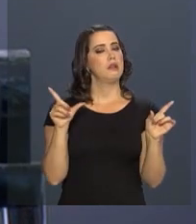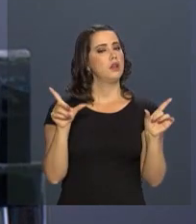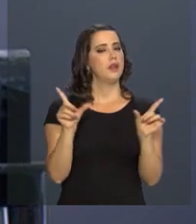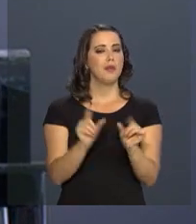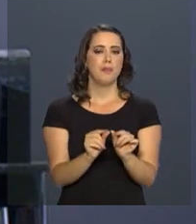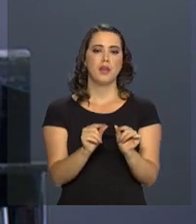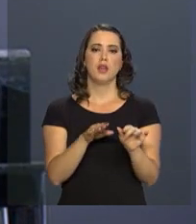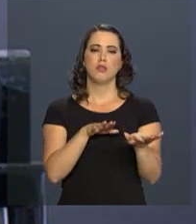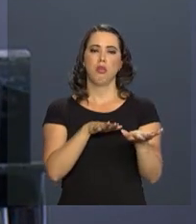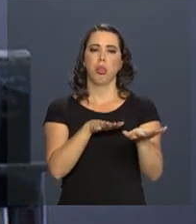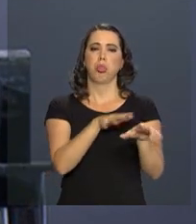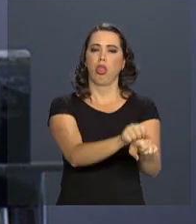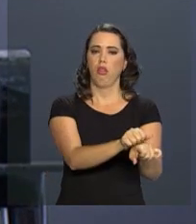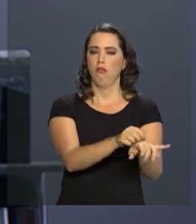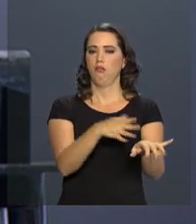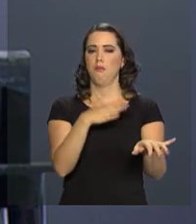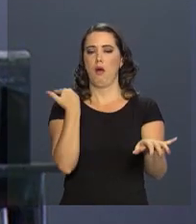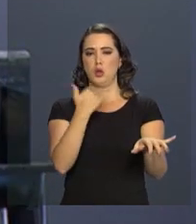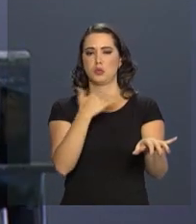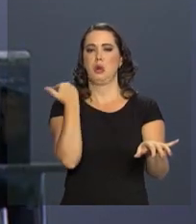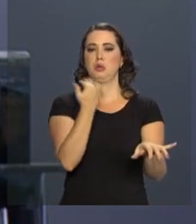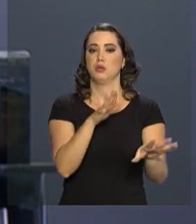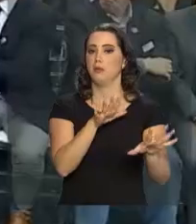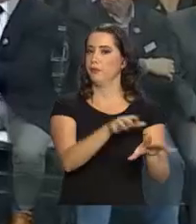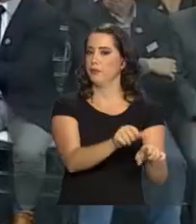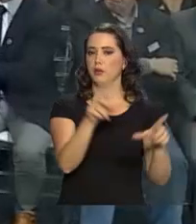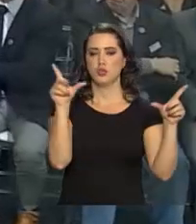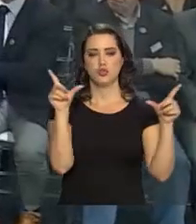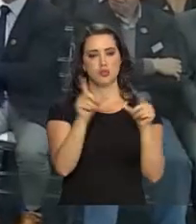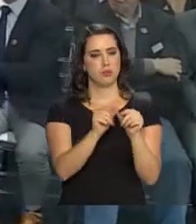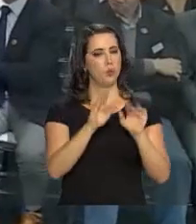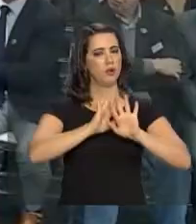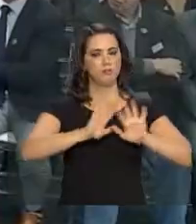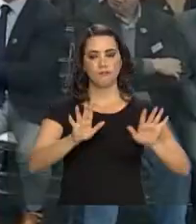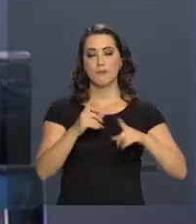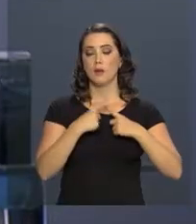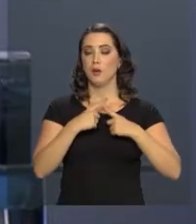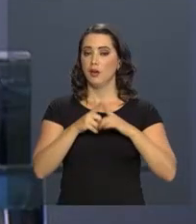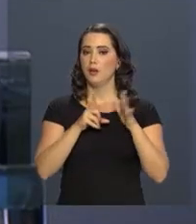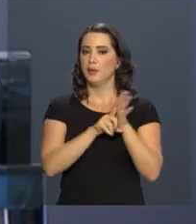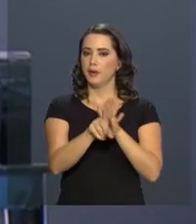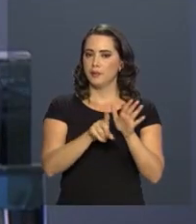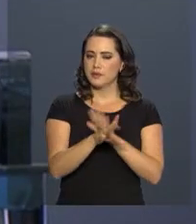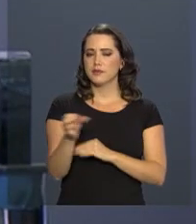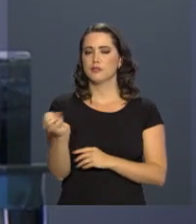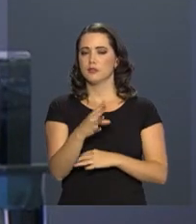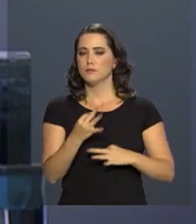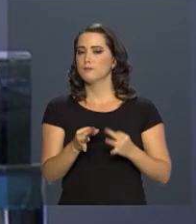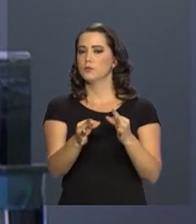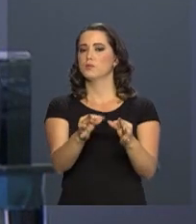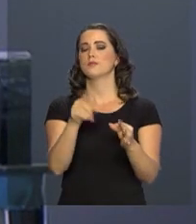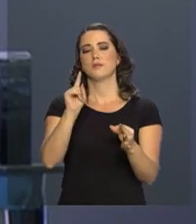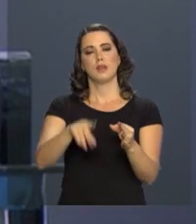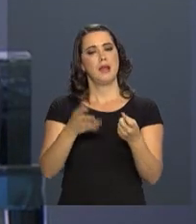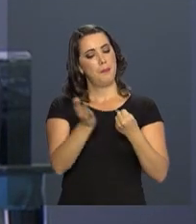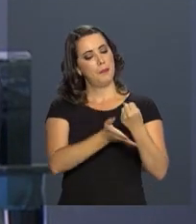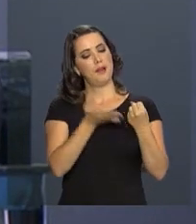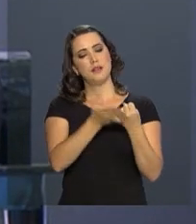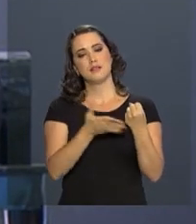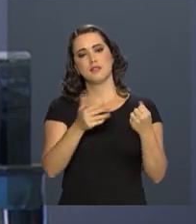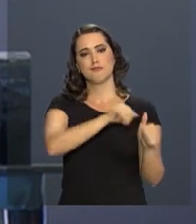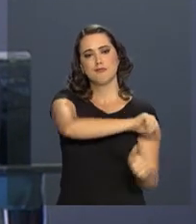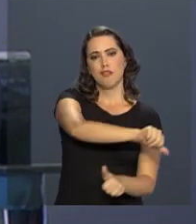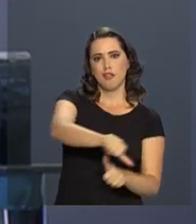menos acidentes e mortes no trânsito. Pesquisa, desenvolvimento e inovação são a base da